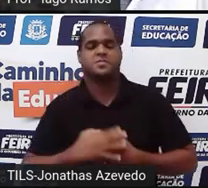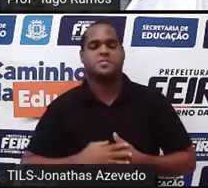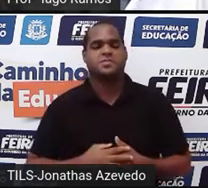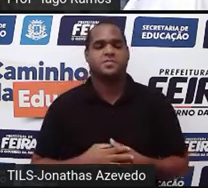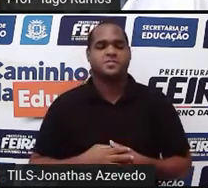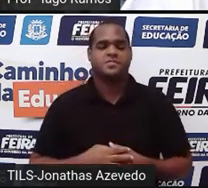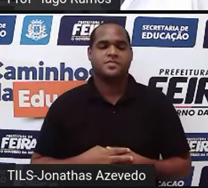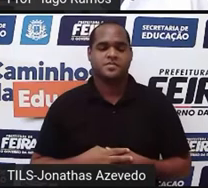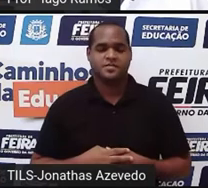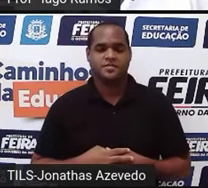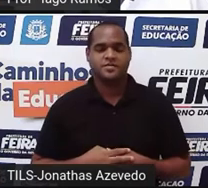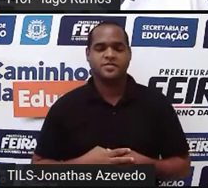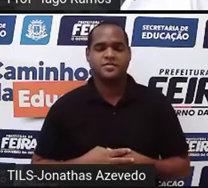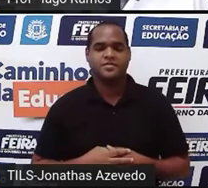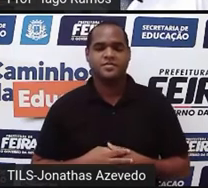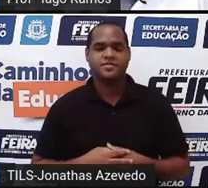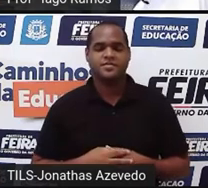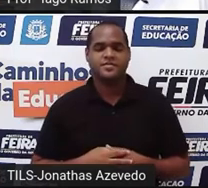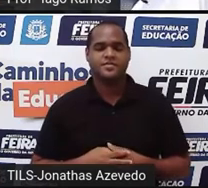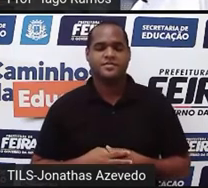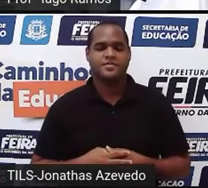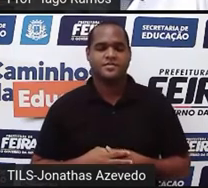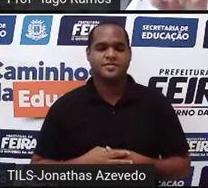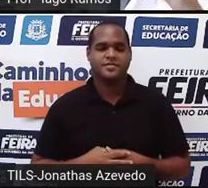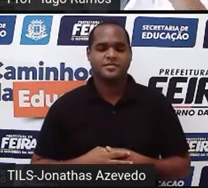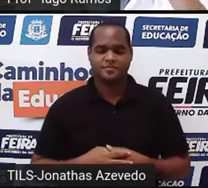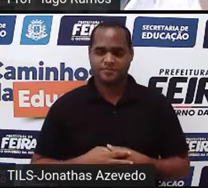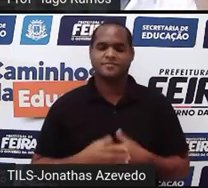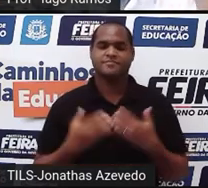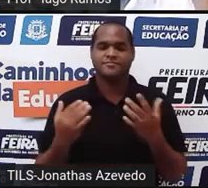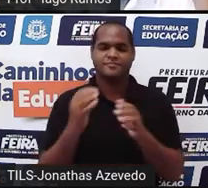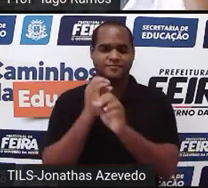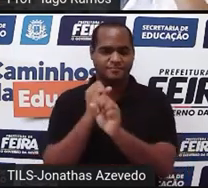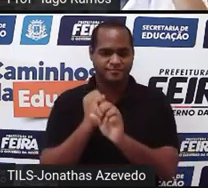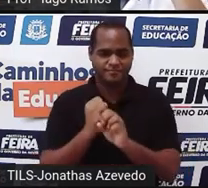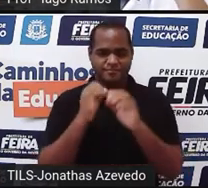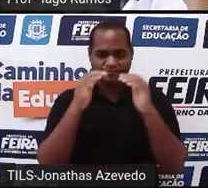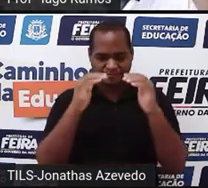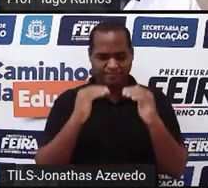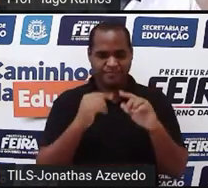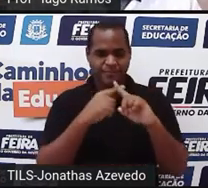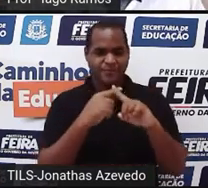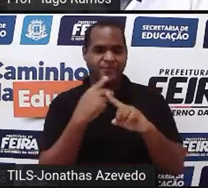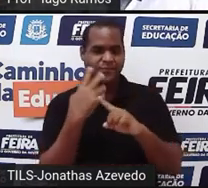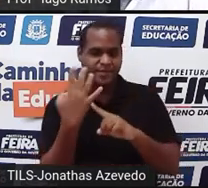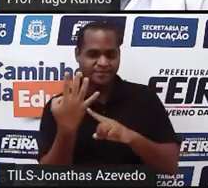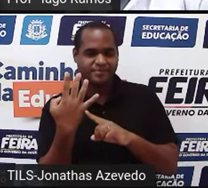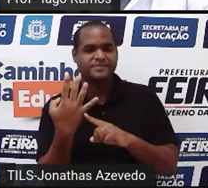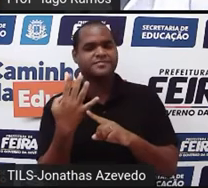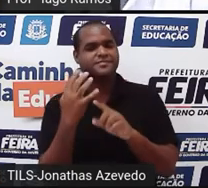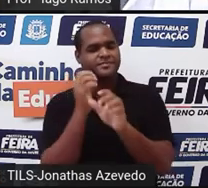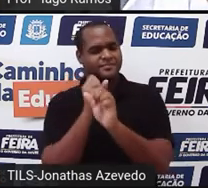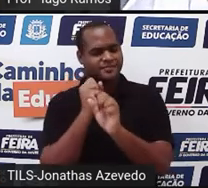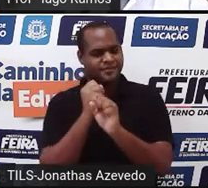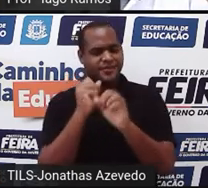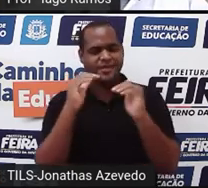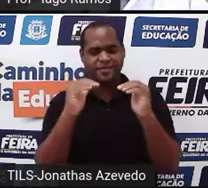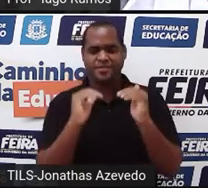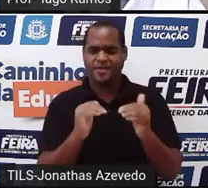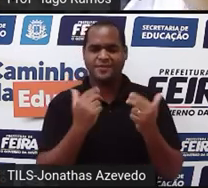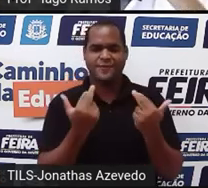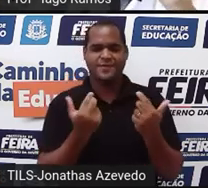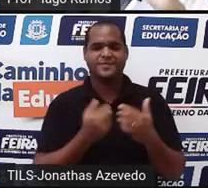1 vezes 4, 4. Ou seja, se eu pegar de cima, sair multiplicando tudo por 4, o resultado é a de baixo.